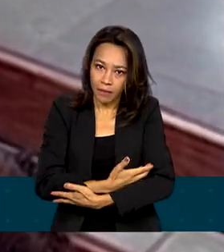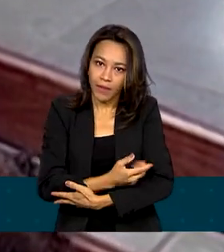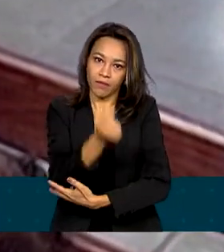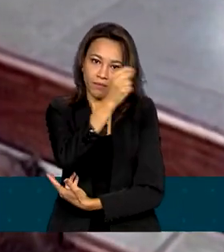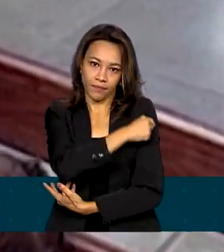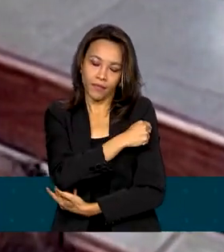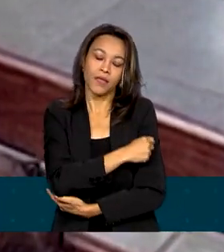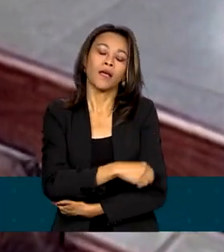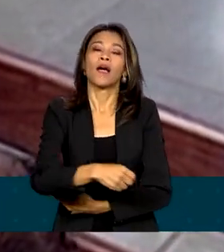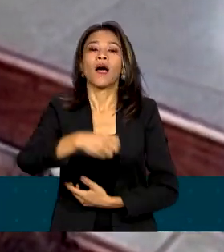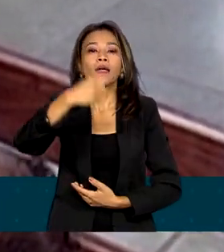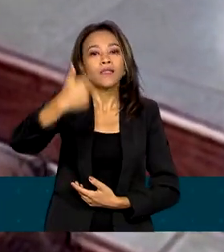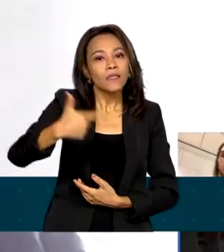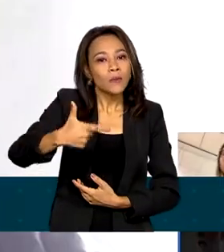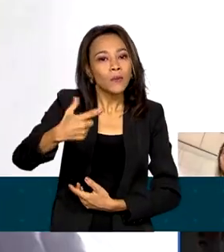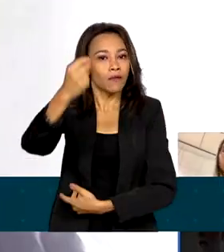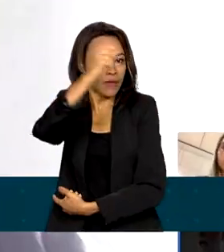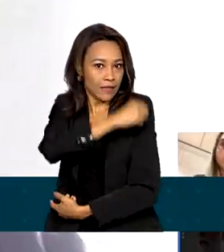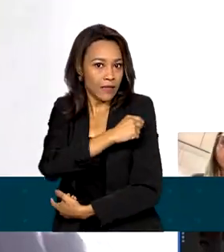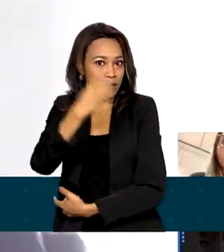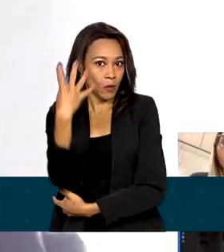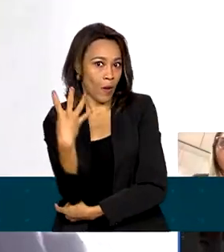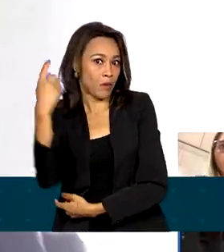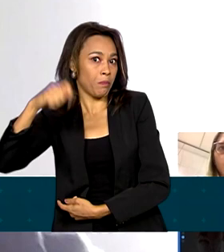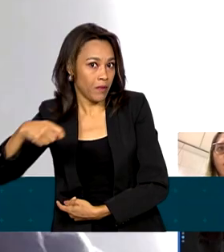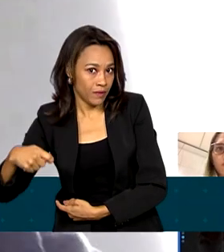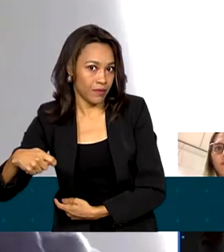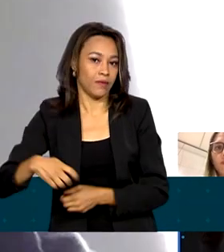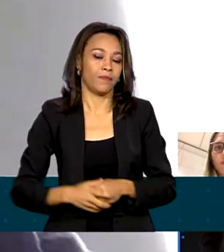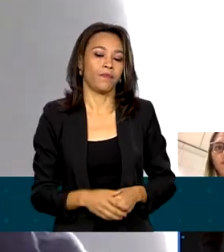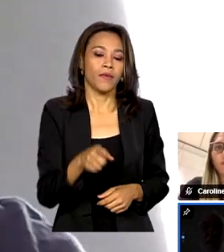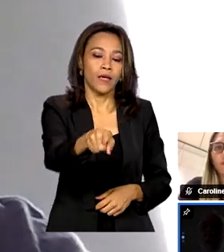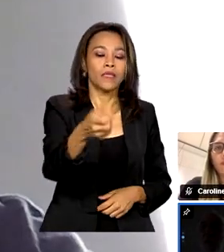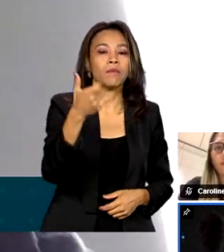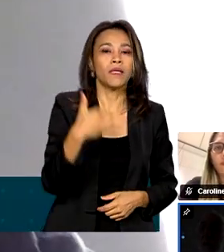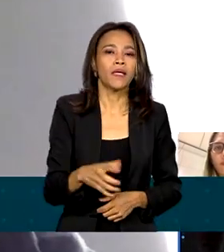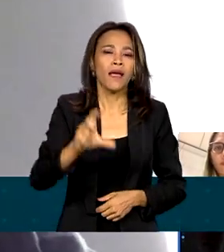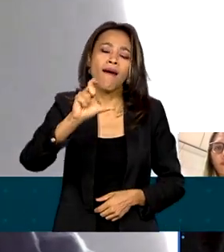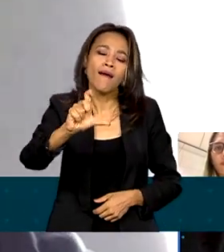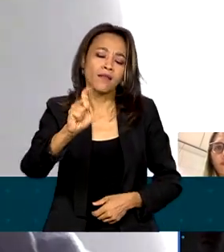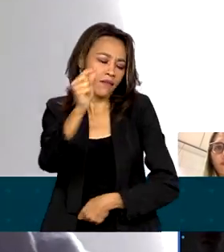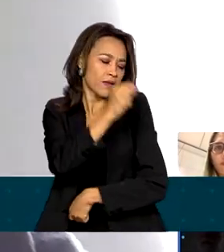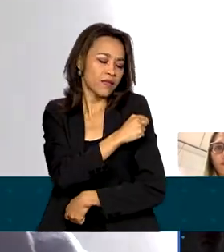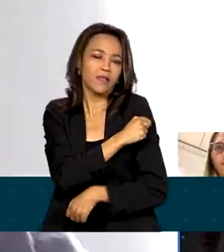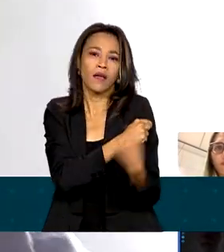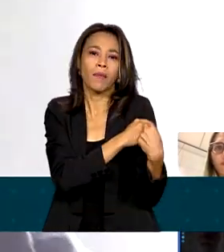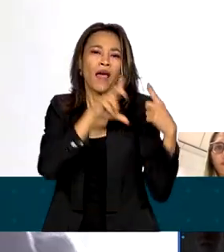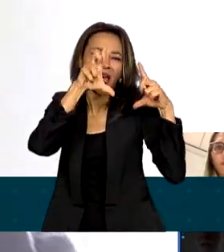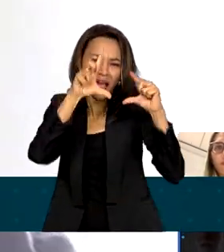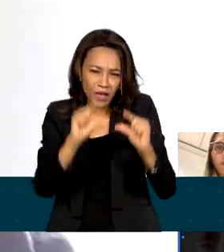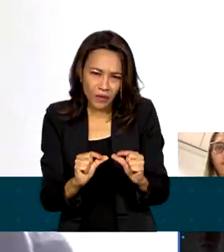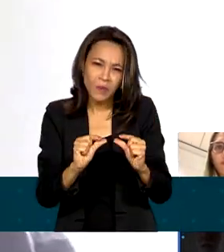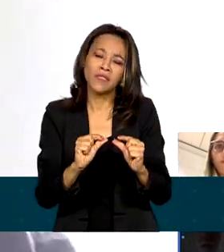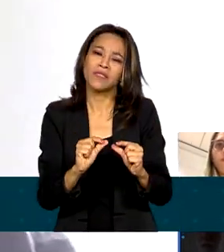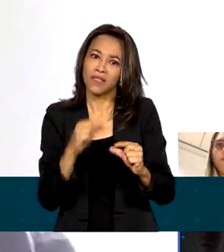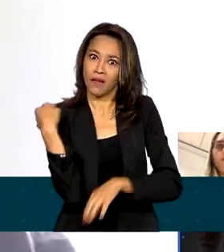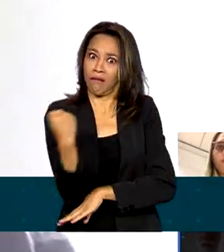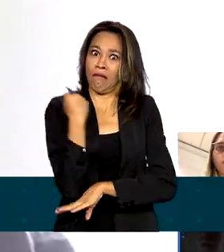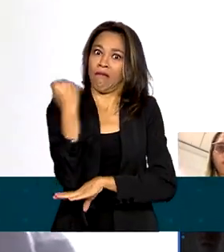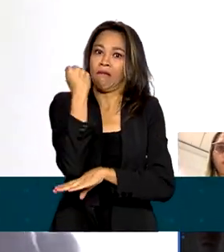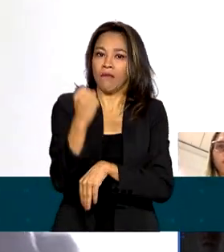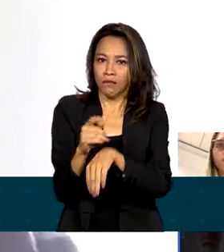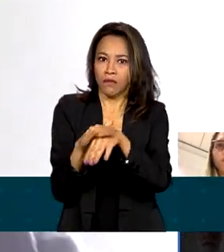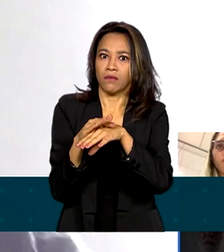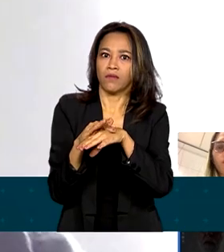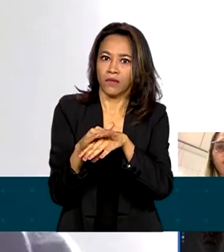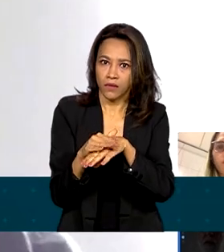segunda aos quatro meses. Ela é uma vacina para reduzir os casos graves da doença, ou